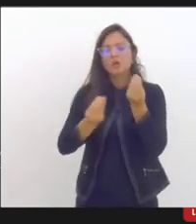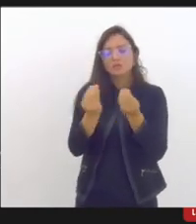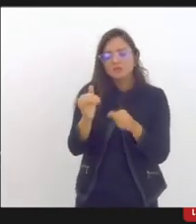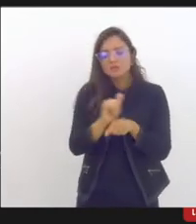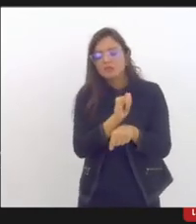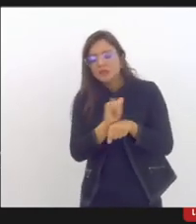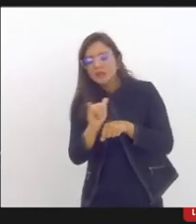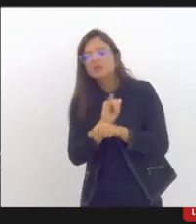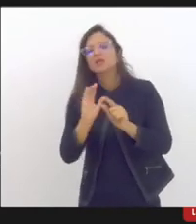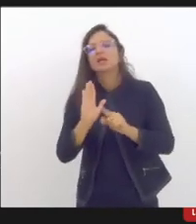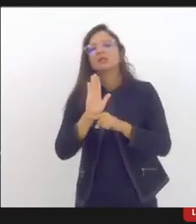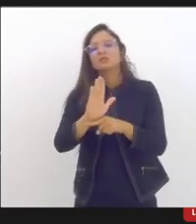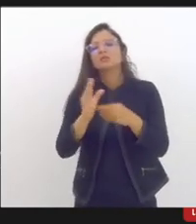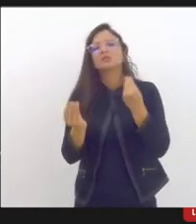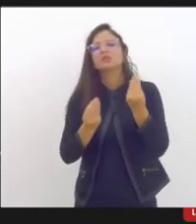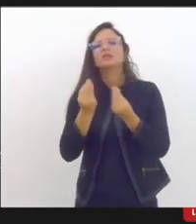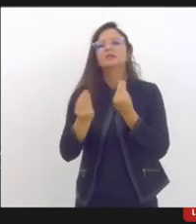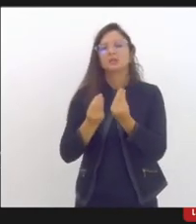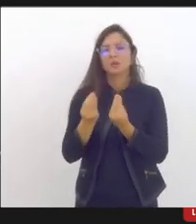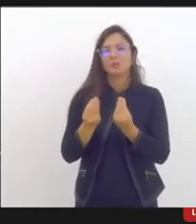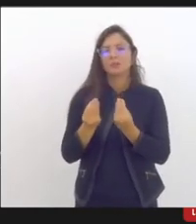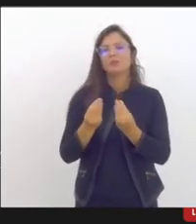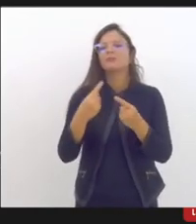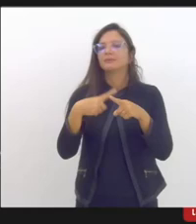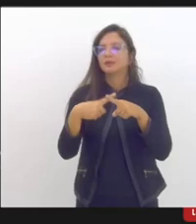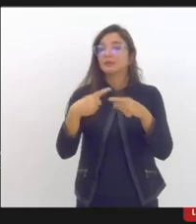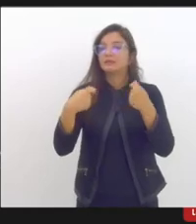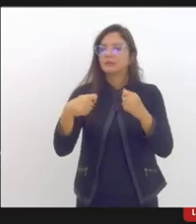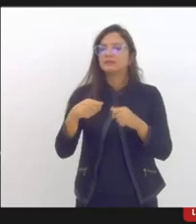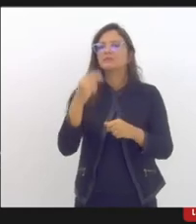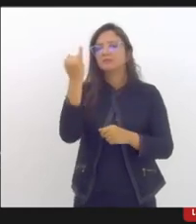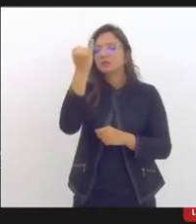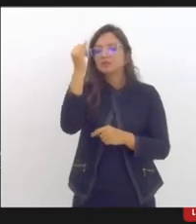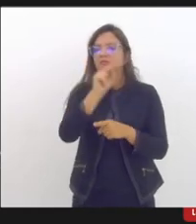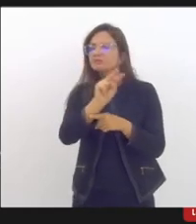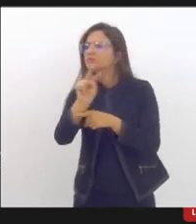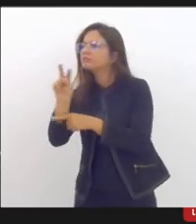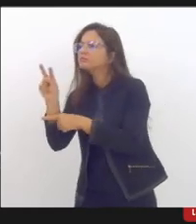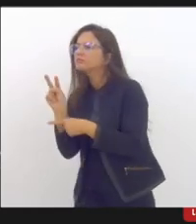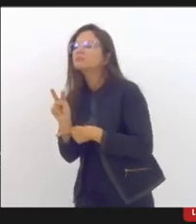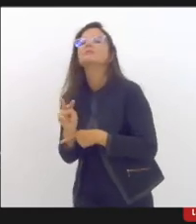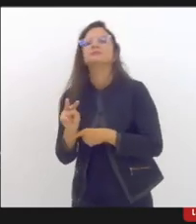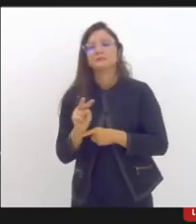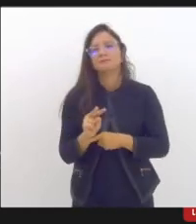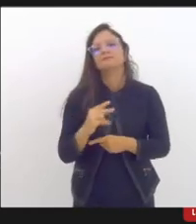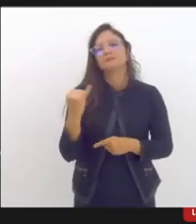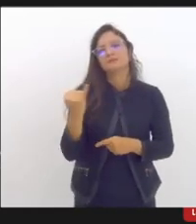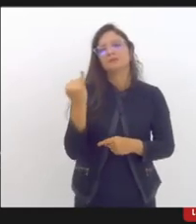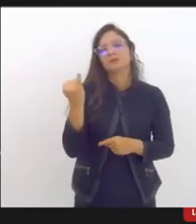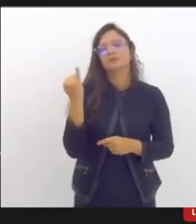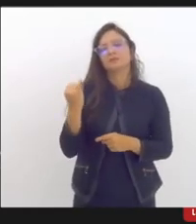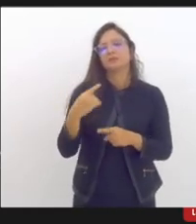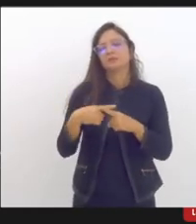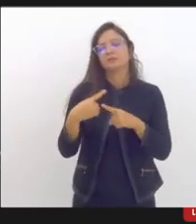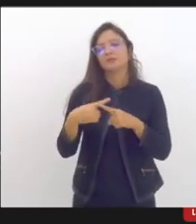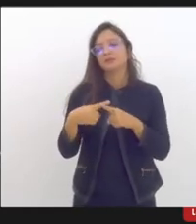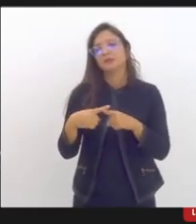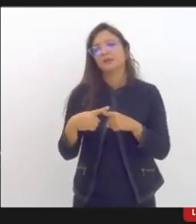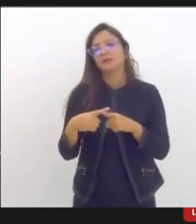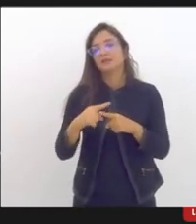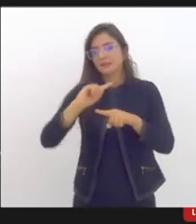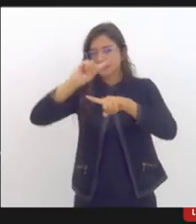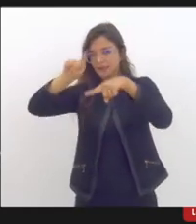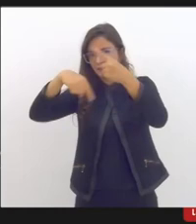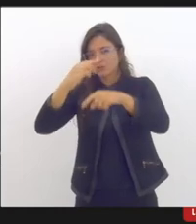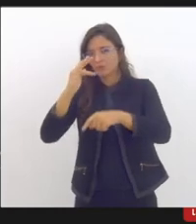fazer um monitoramento daquilo que está acontecendo na rede. Então, a gente segue fomentando esse fluxo já na perspectiva de que no terceiro BMS,